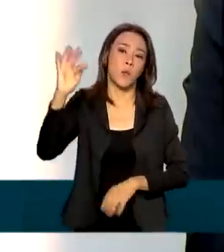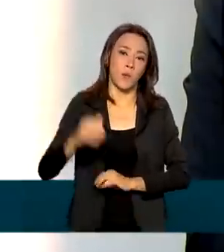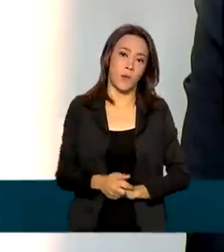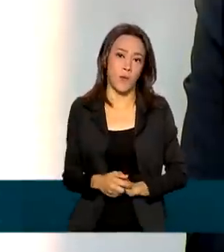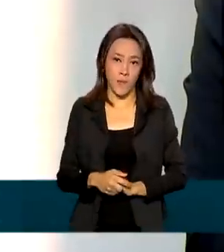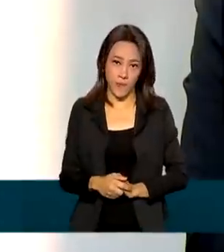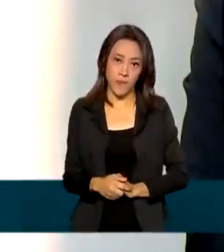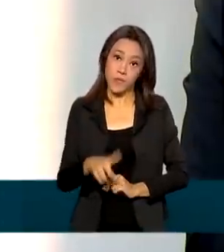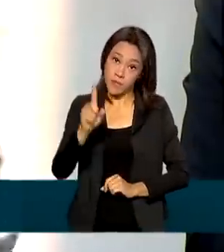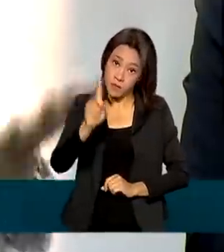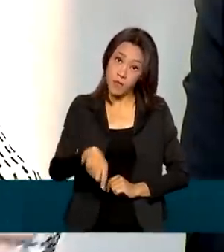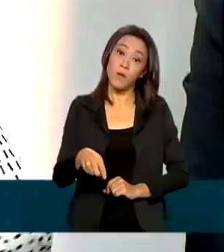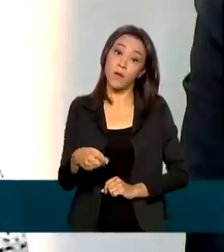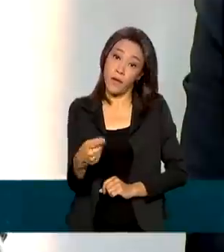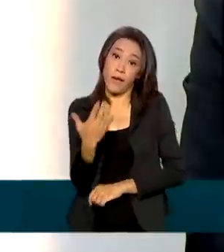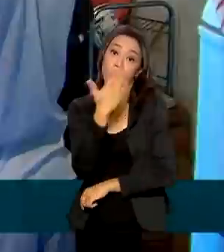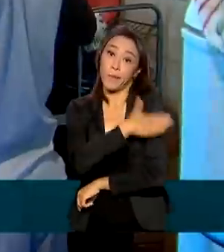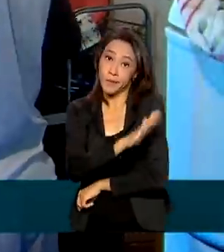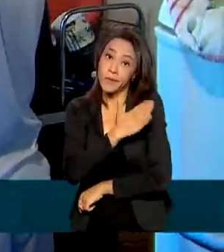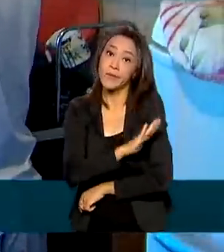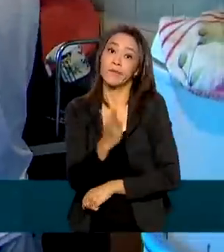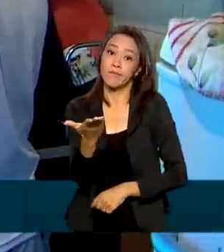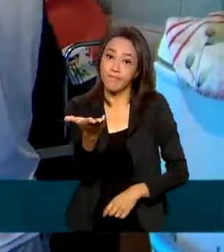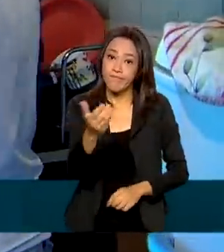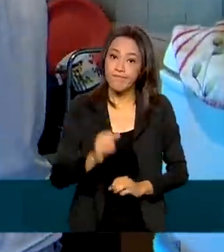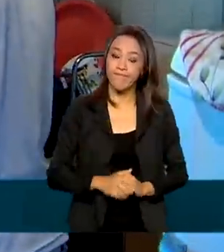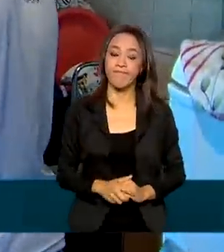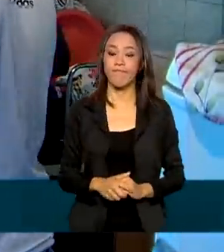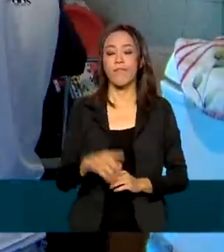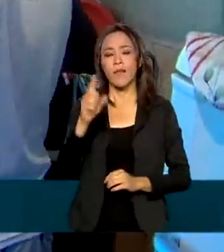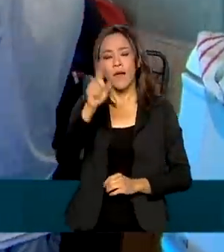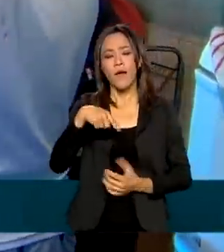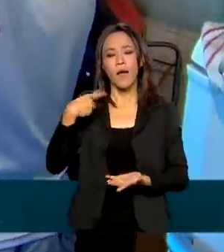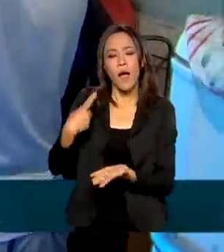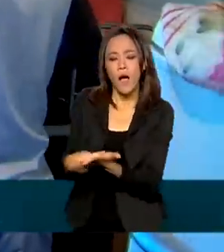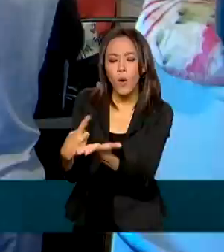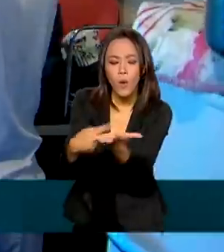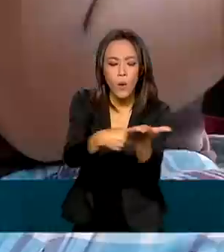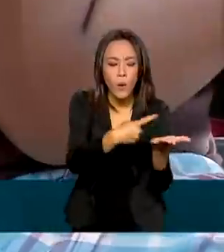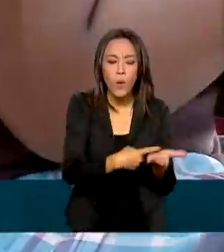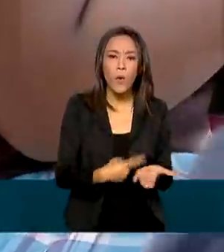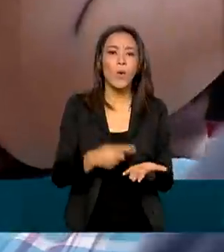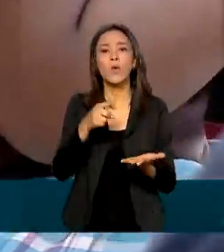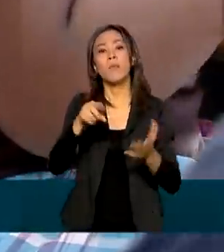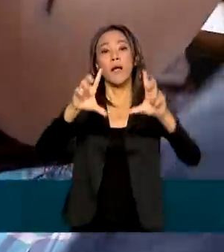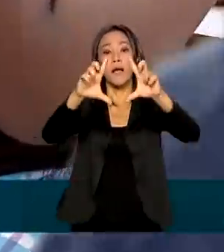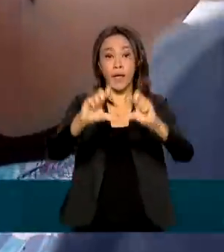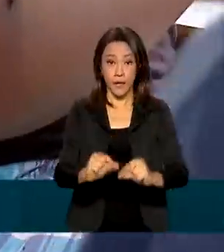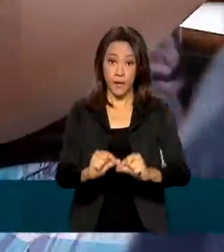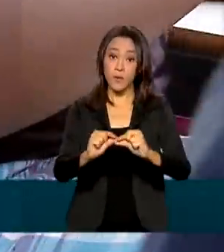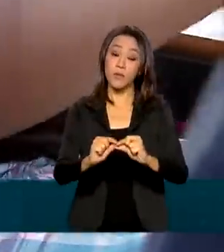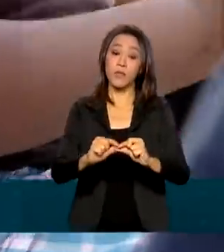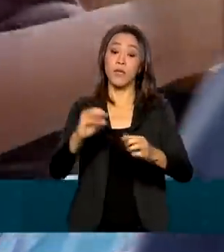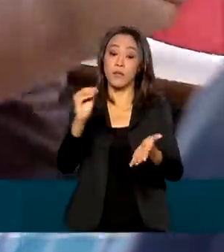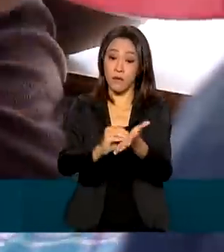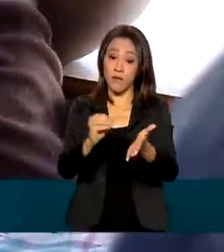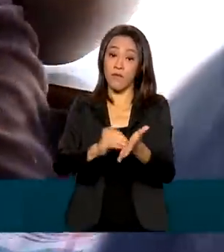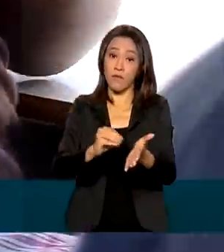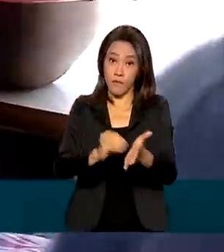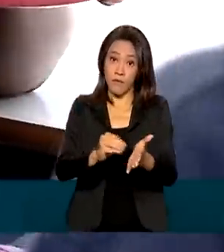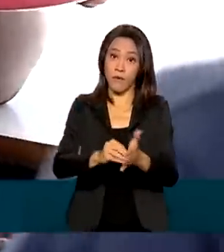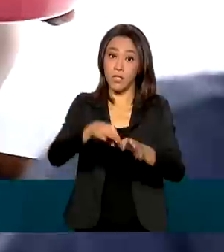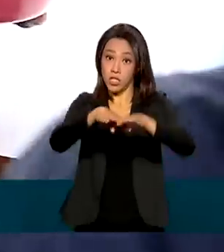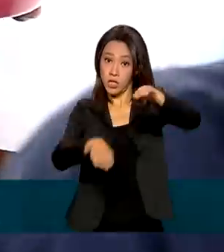Se não for racismo, me dê um sinônimo. São acordos para reduzir a desigualdade racial no país.